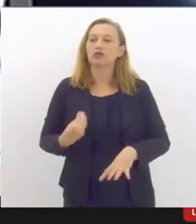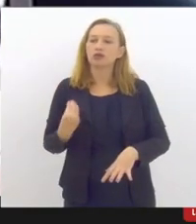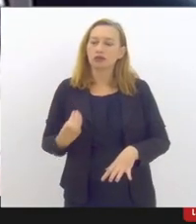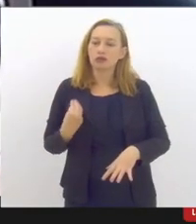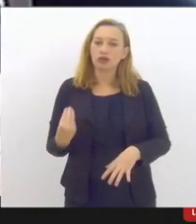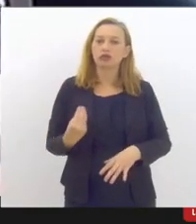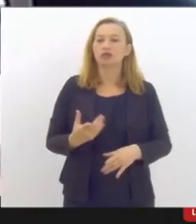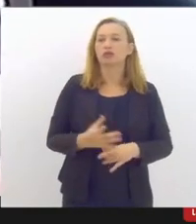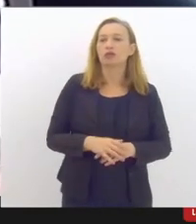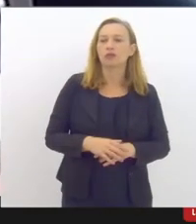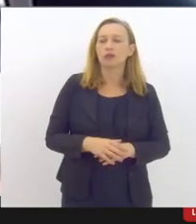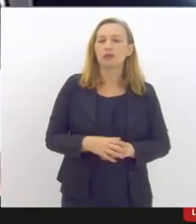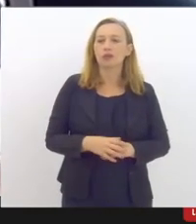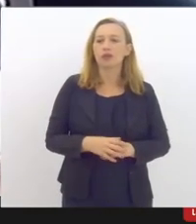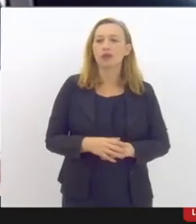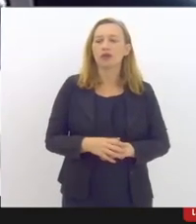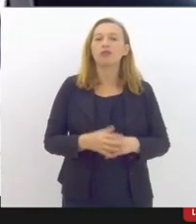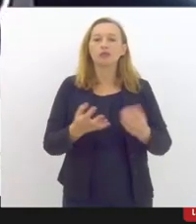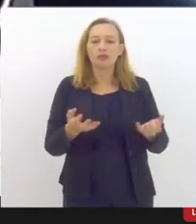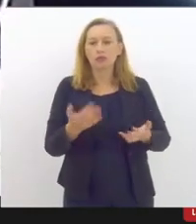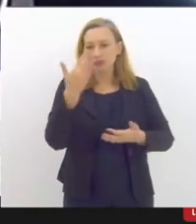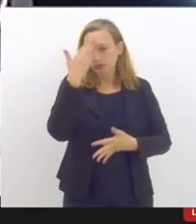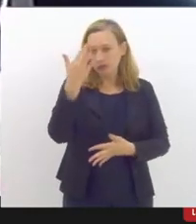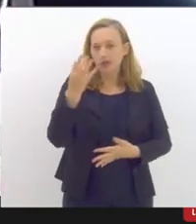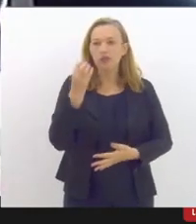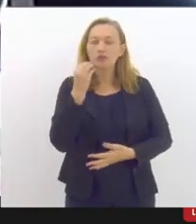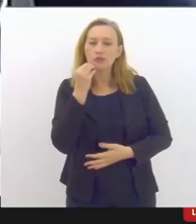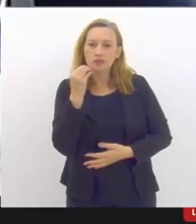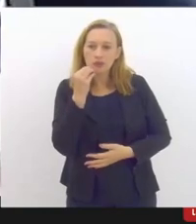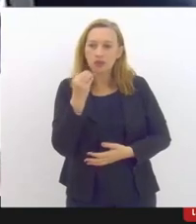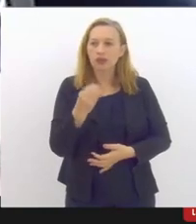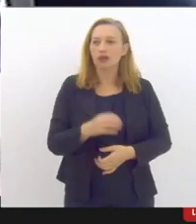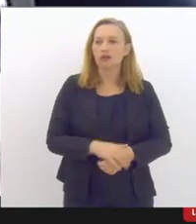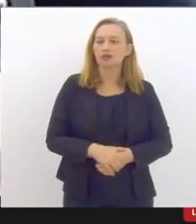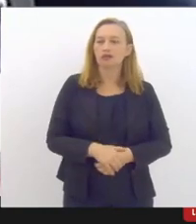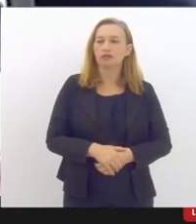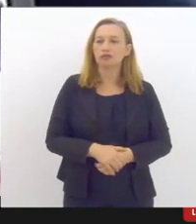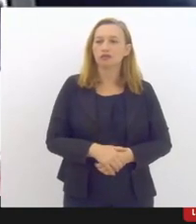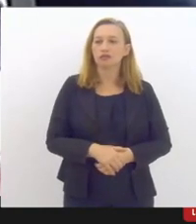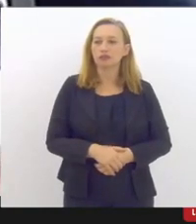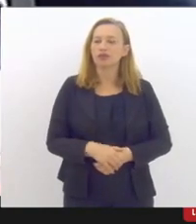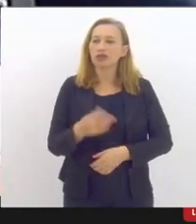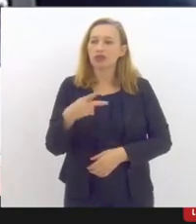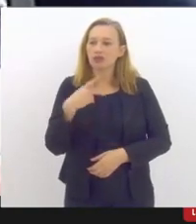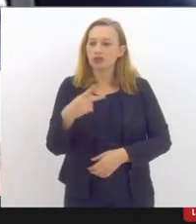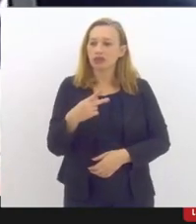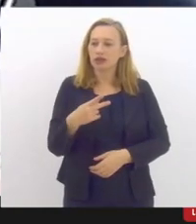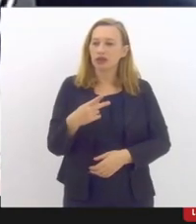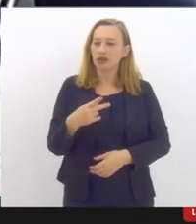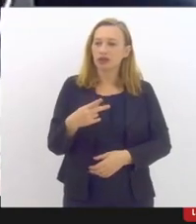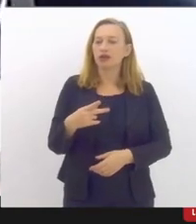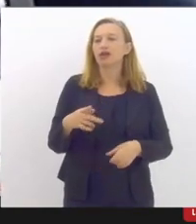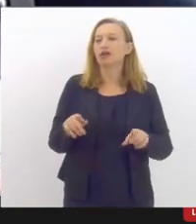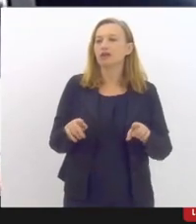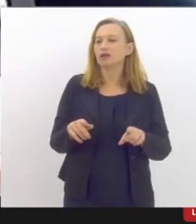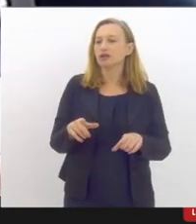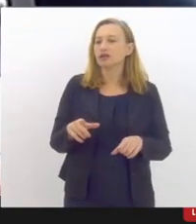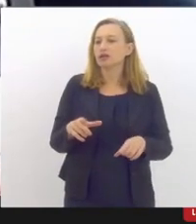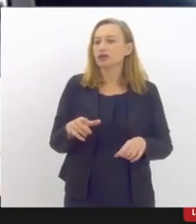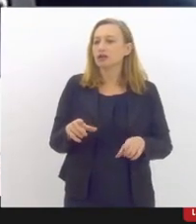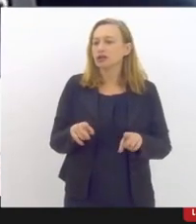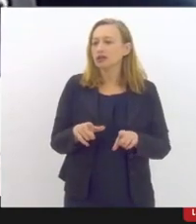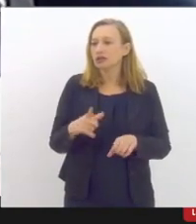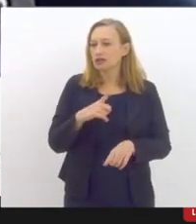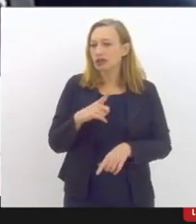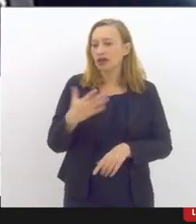cotidiano. Então, queria agradecer essa oportunidade e dizer que, além de mim, tem aqui também uma companheira